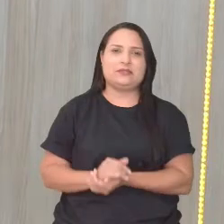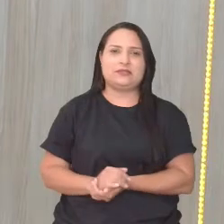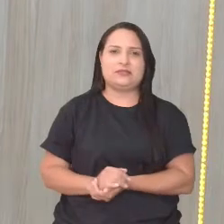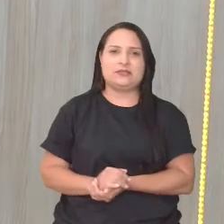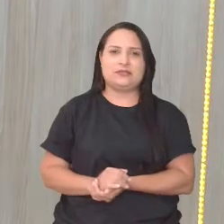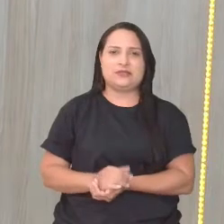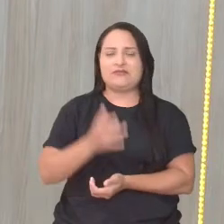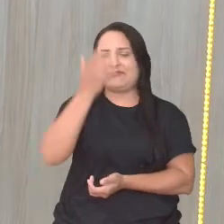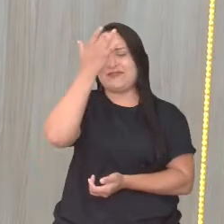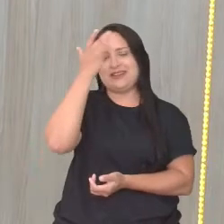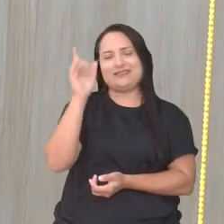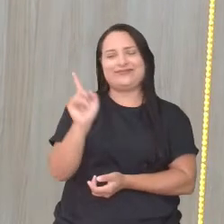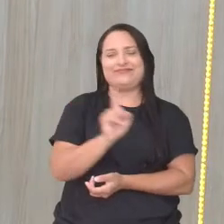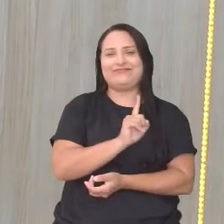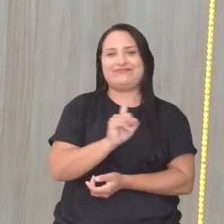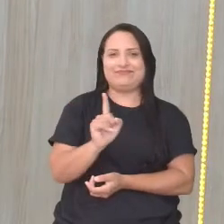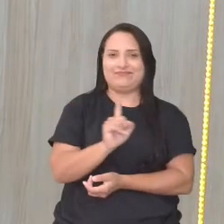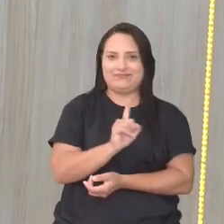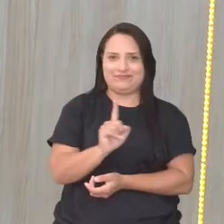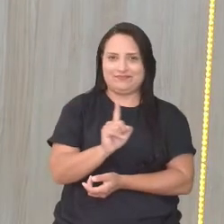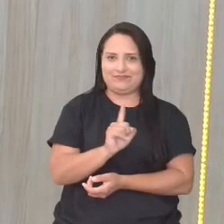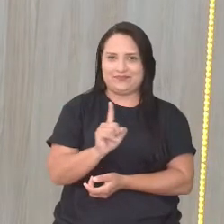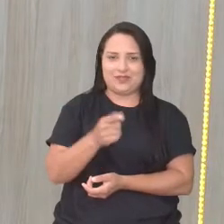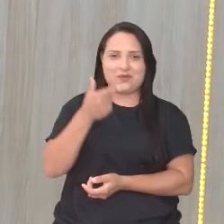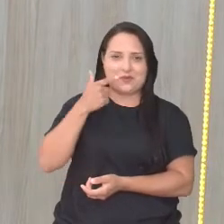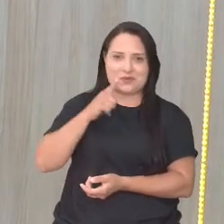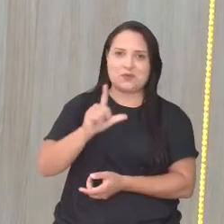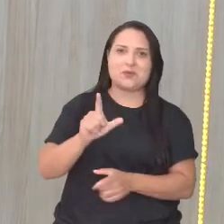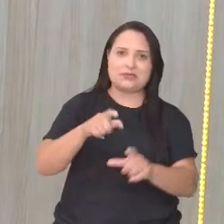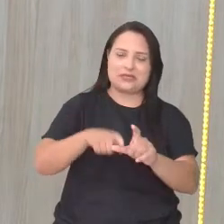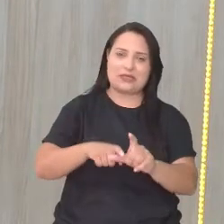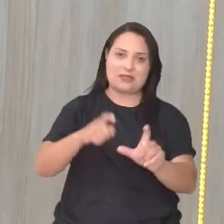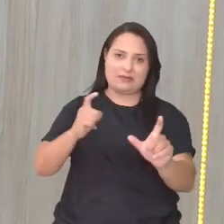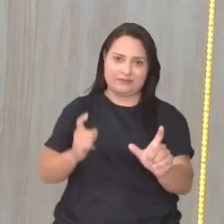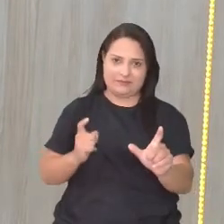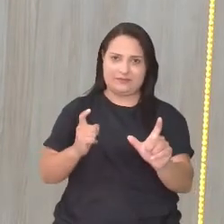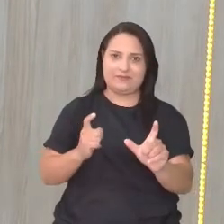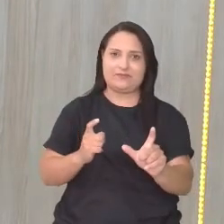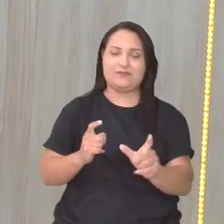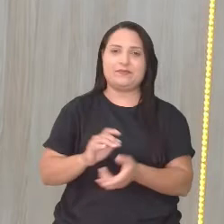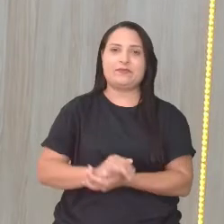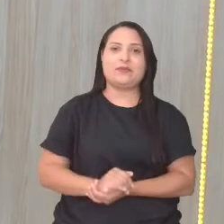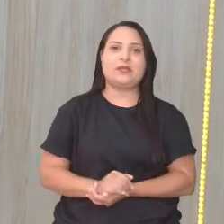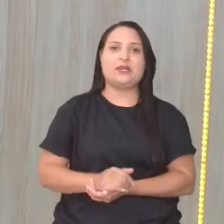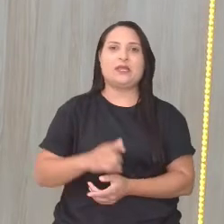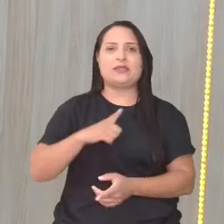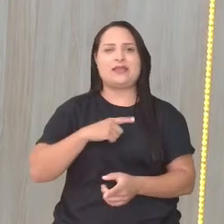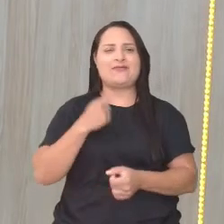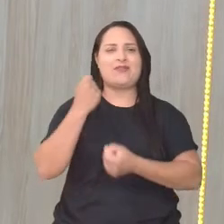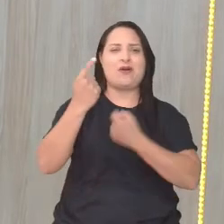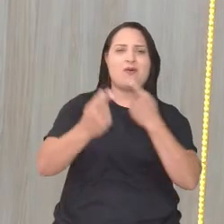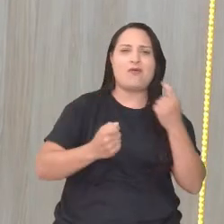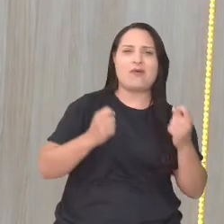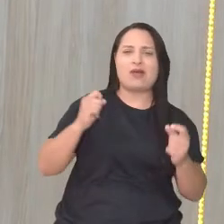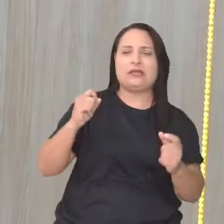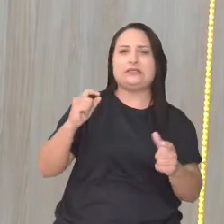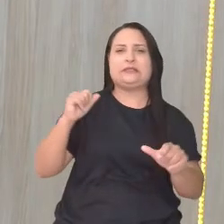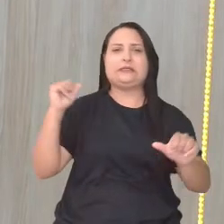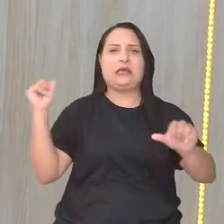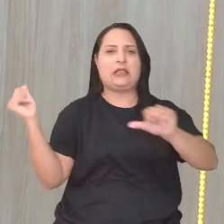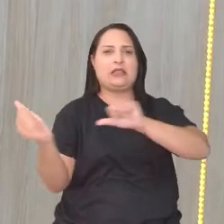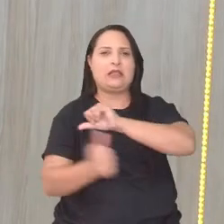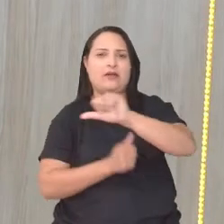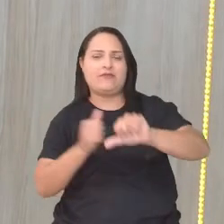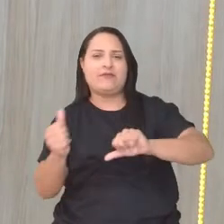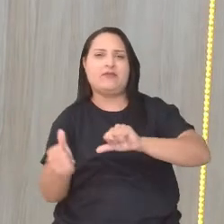assim, tão fácil de chegar a esse processo de independência, que houve, né? Algumas revoltas, a gente viu